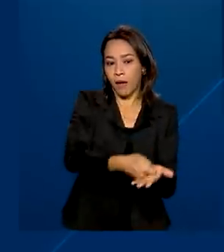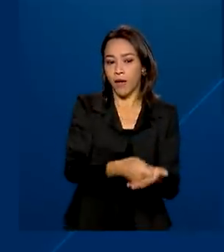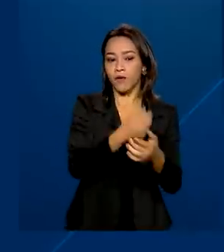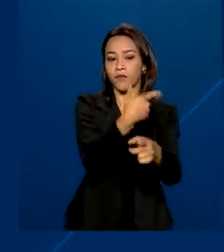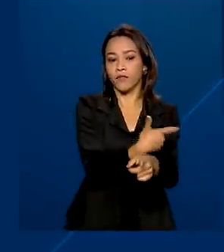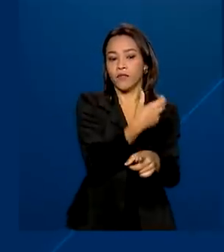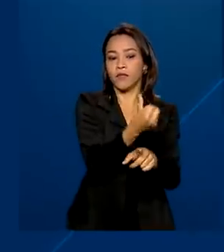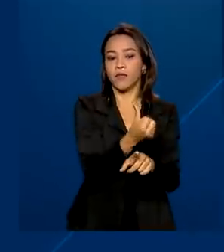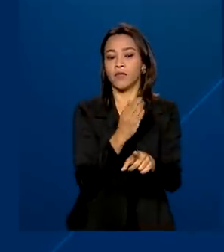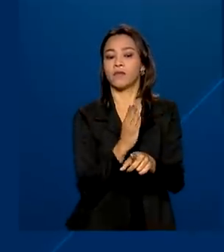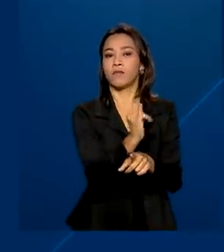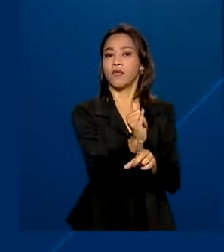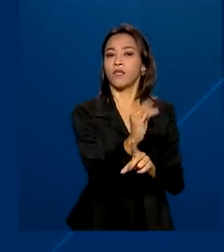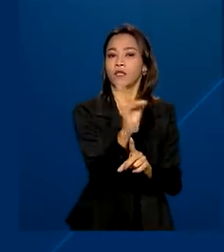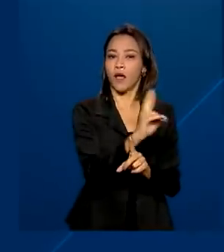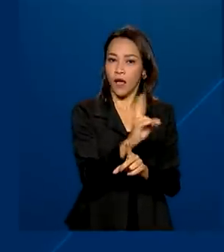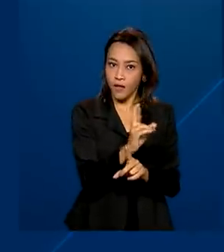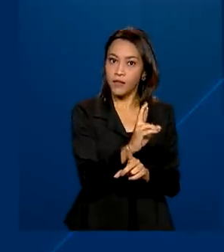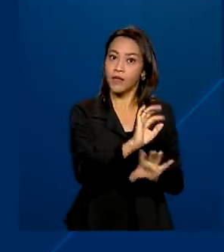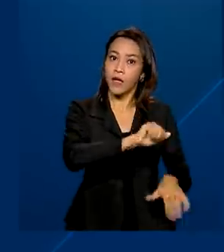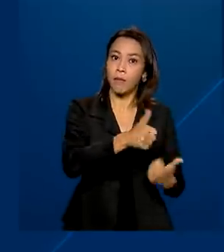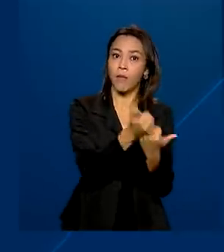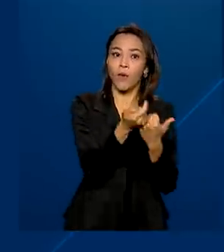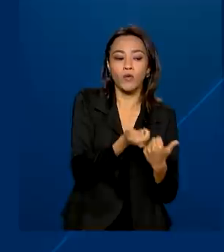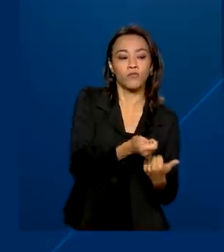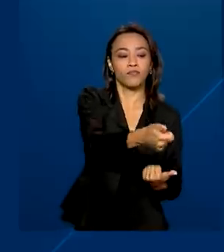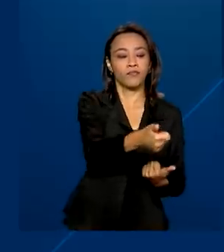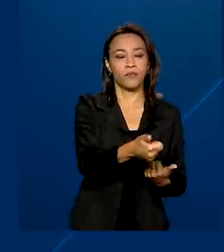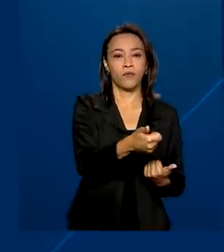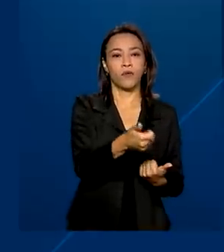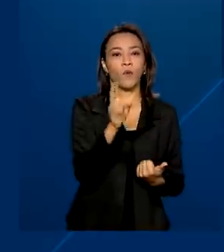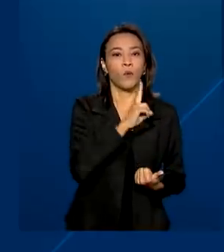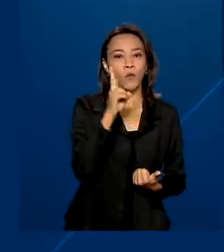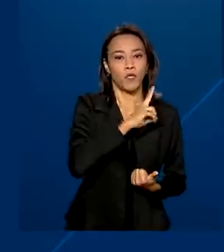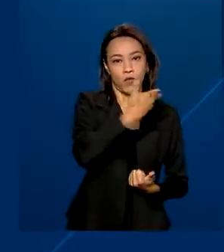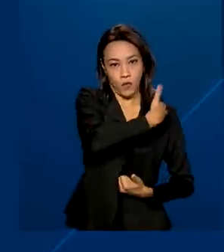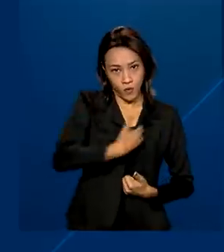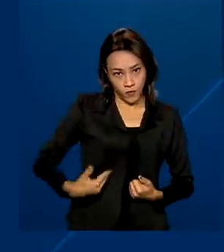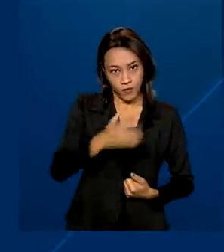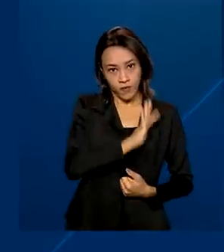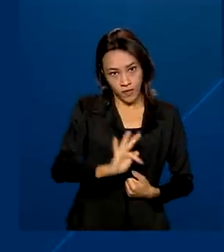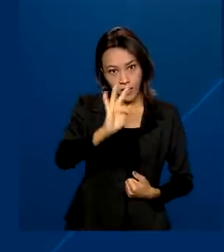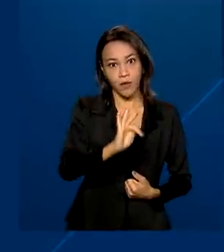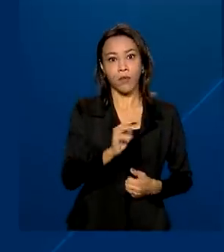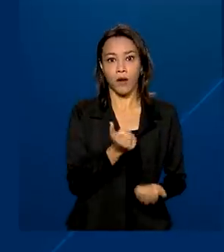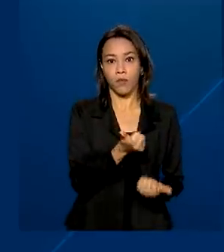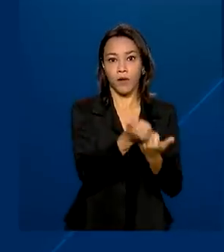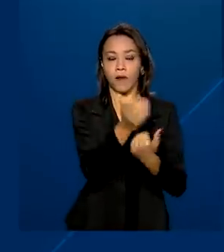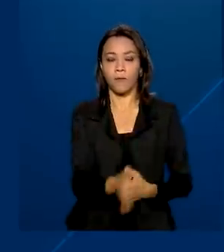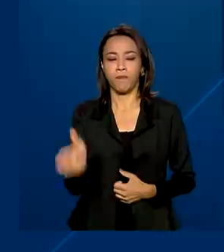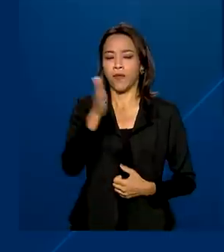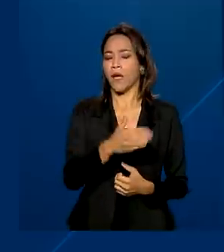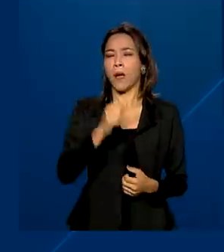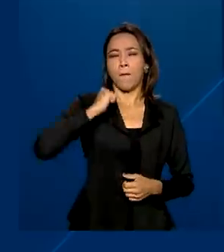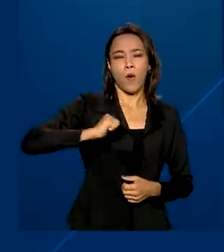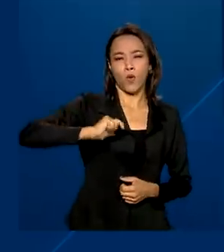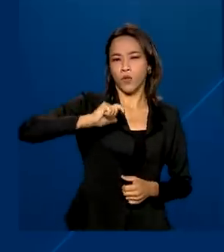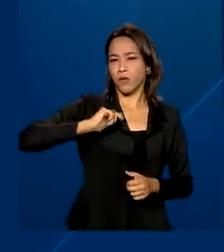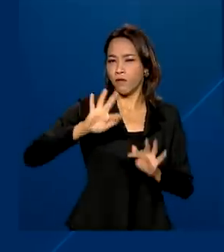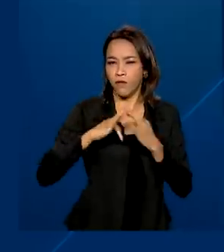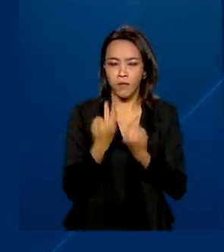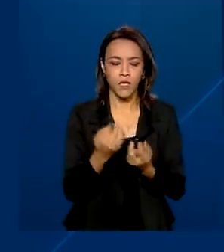bilhões de reais em auxílio emergencial para 38 milhões de brasileiros. E entre Bolsa Família, Seguro